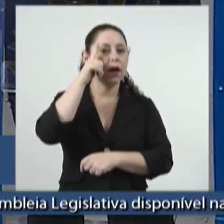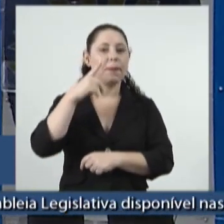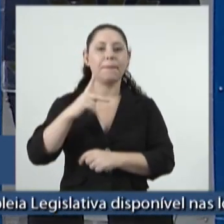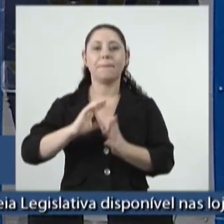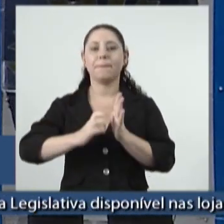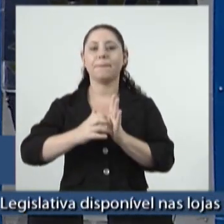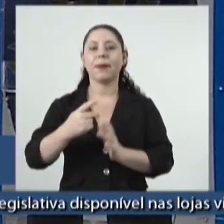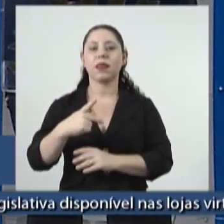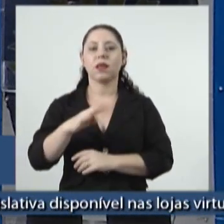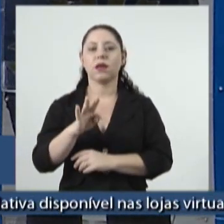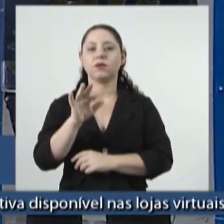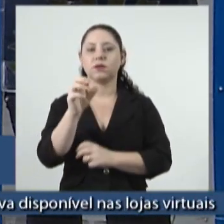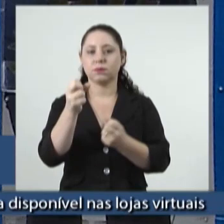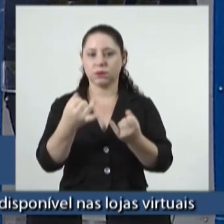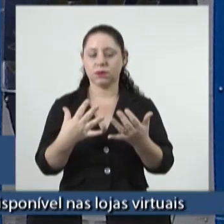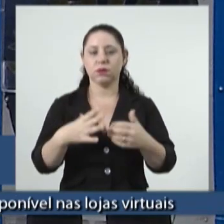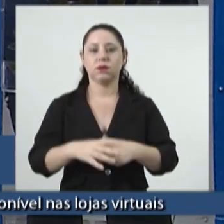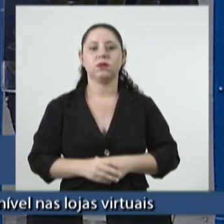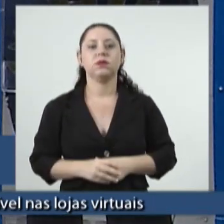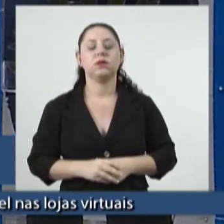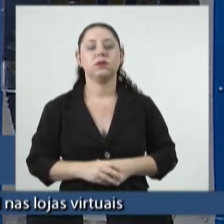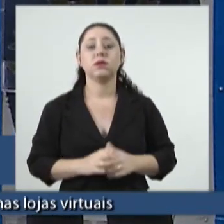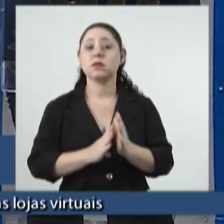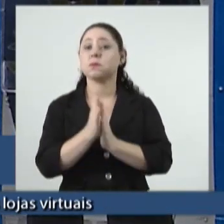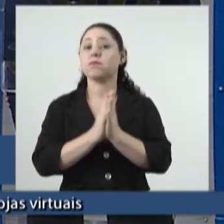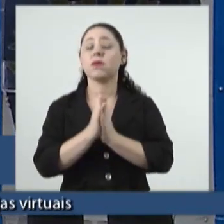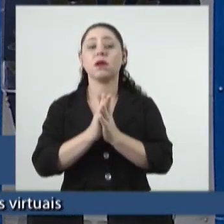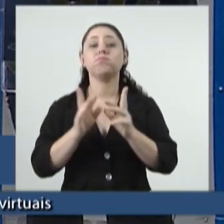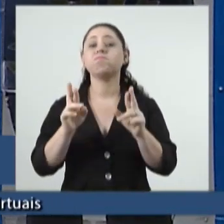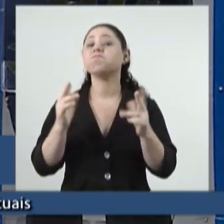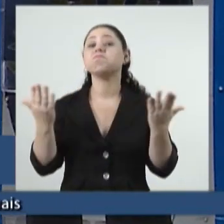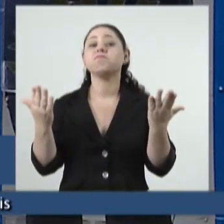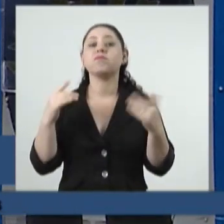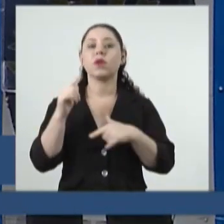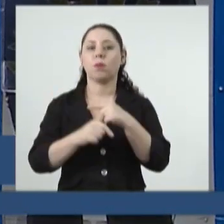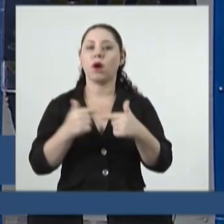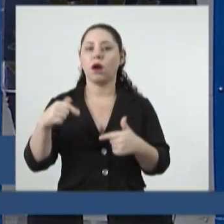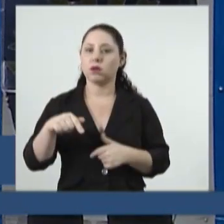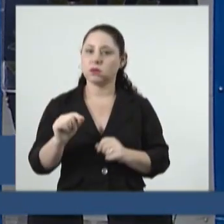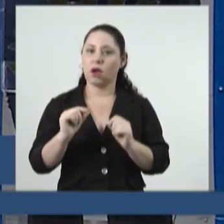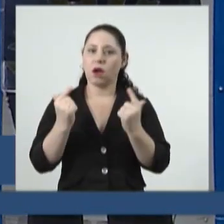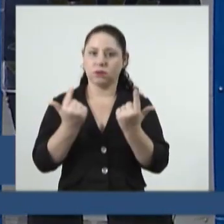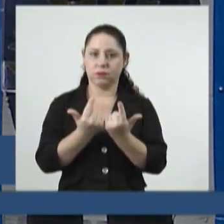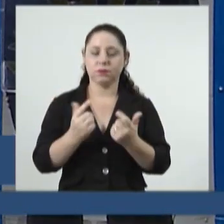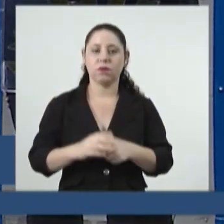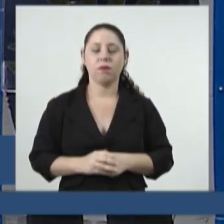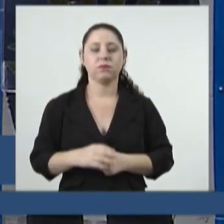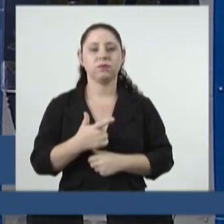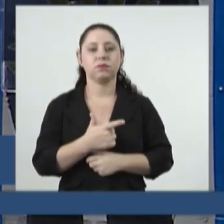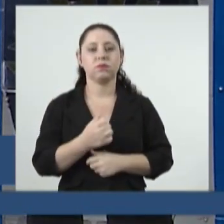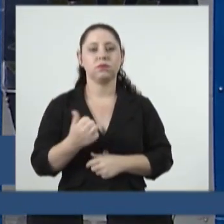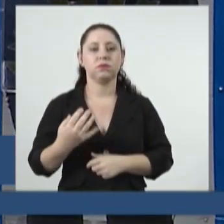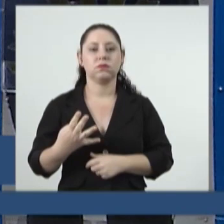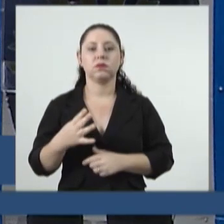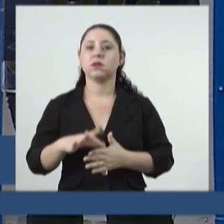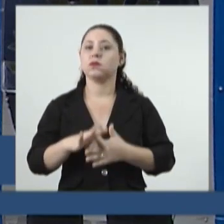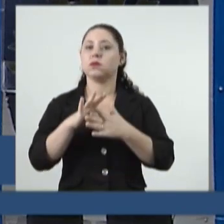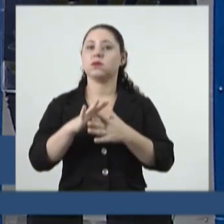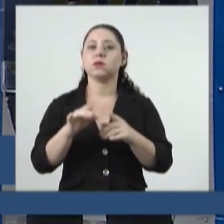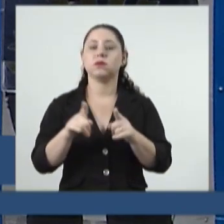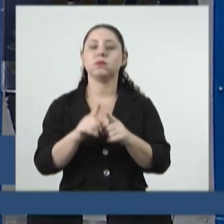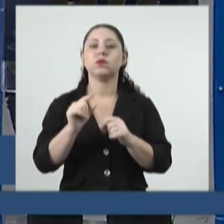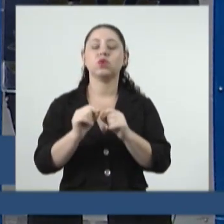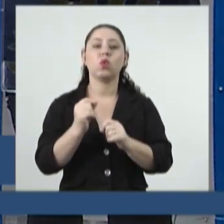PT, ela também falou um pouquinho sobre as expectativas dela para o trabalho aqui na Casa de Leis em 2024 e destacou